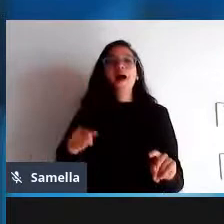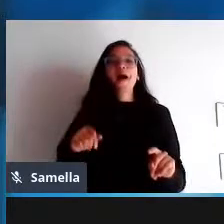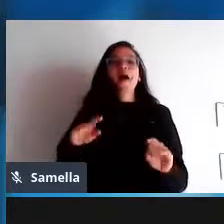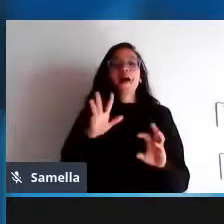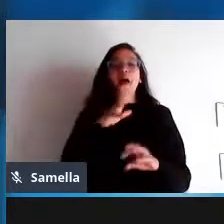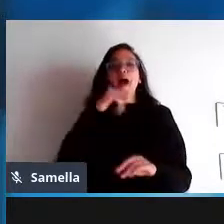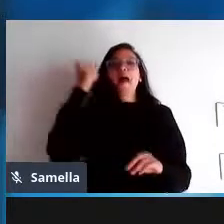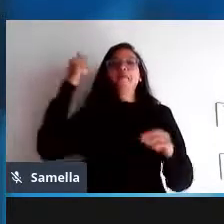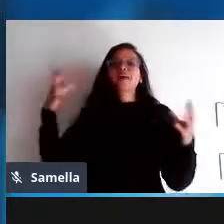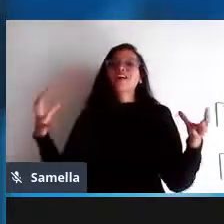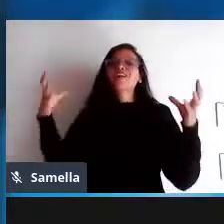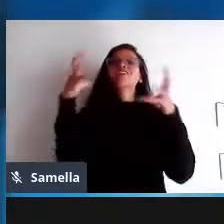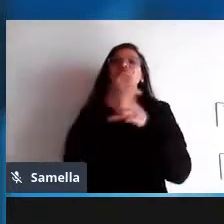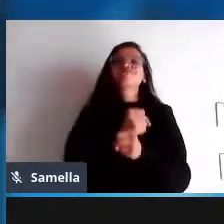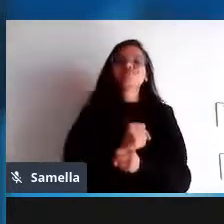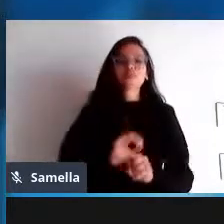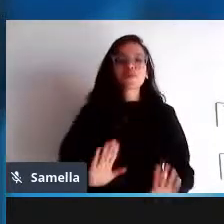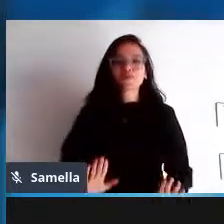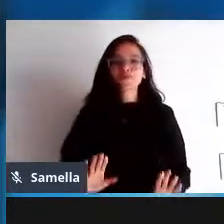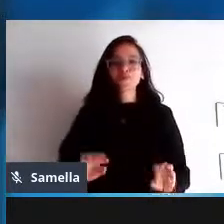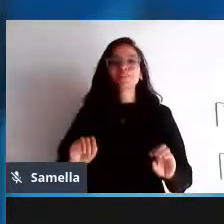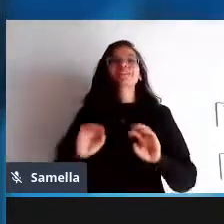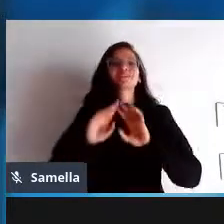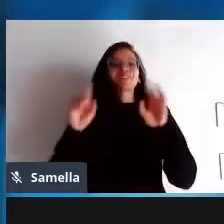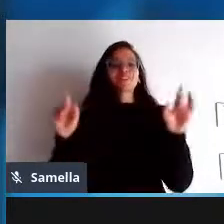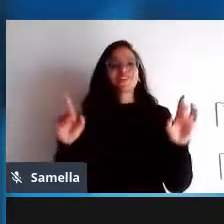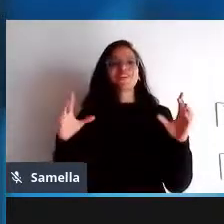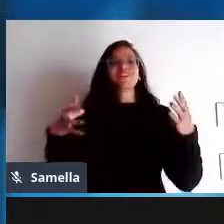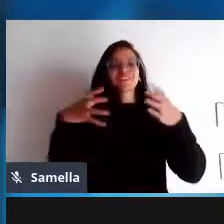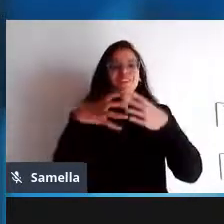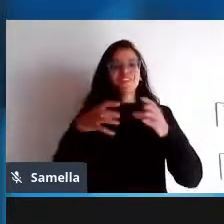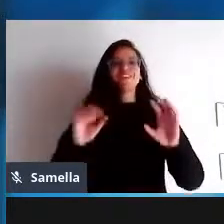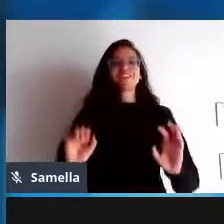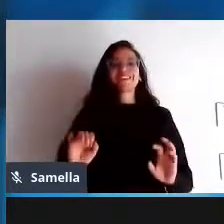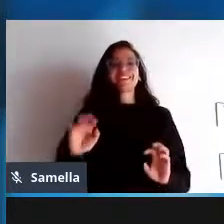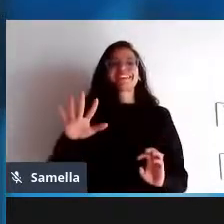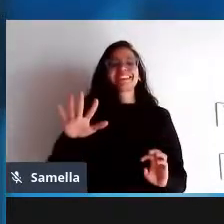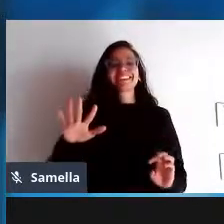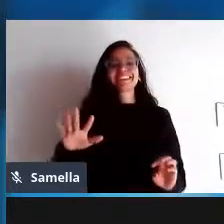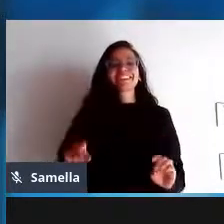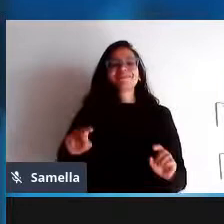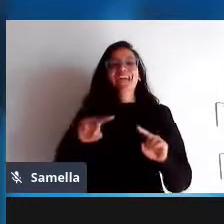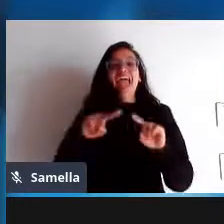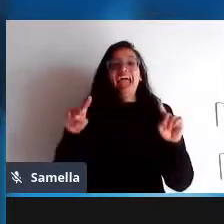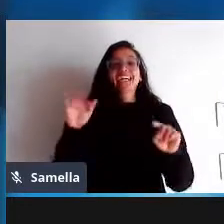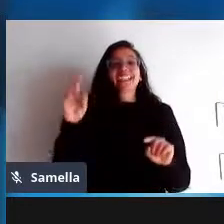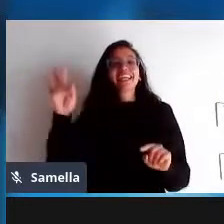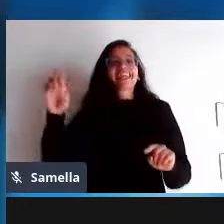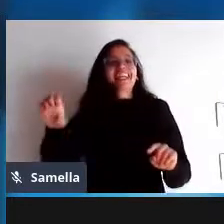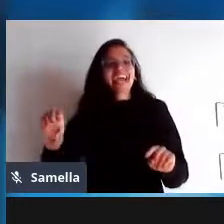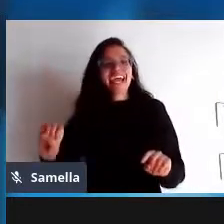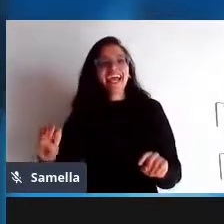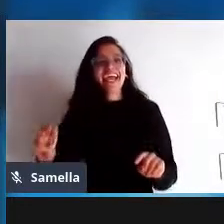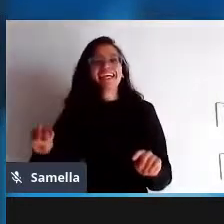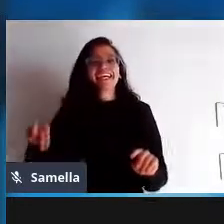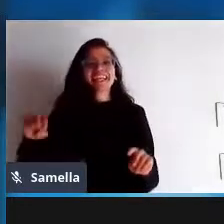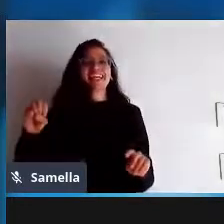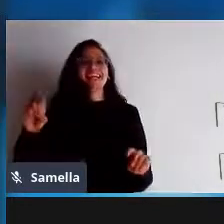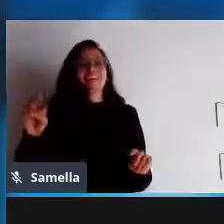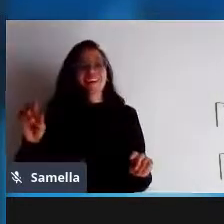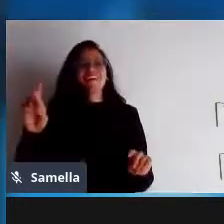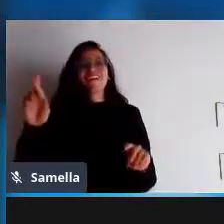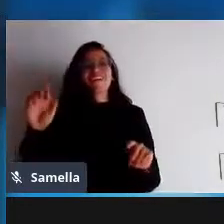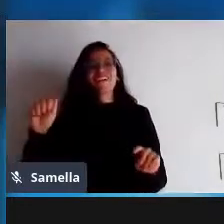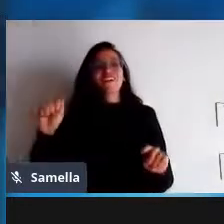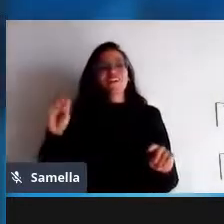porque não é esse o foco do software livre essa tecnologia se entrar nessa conversa é para decidir ou para